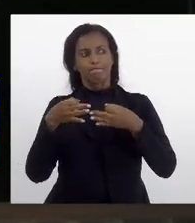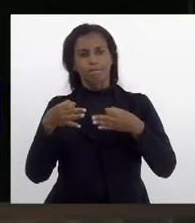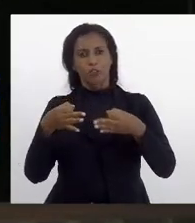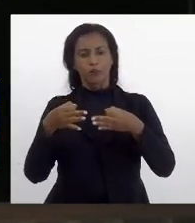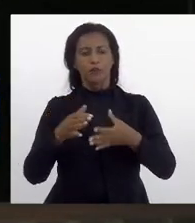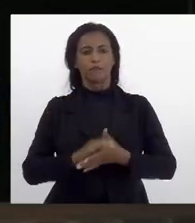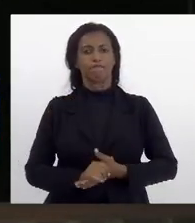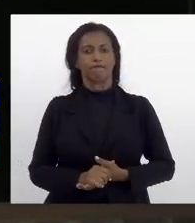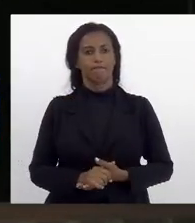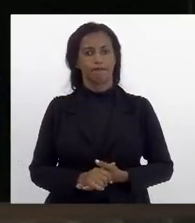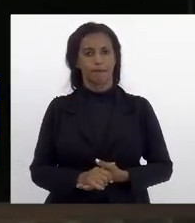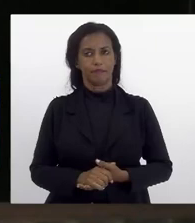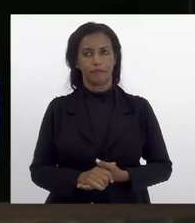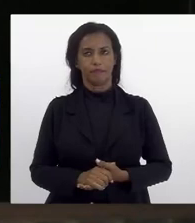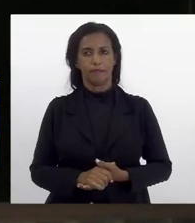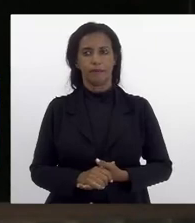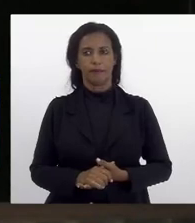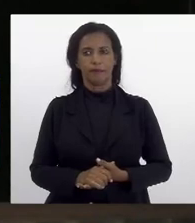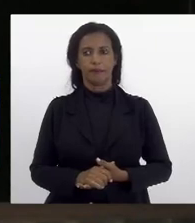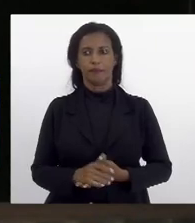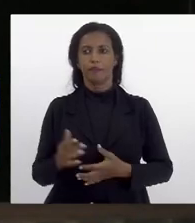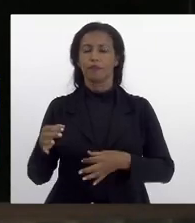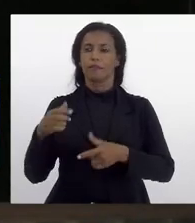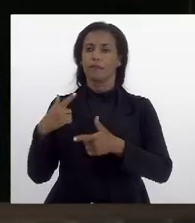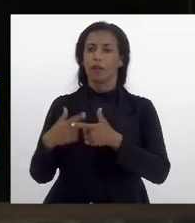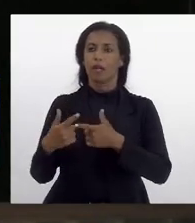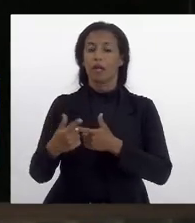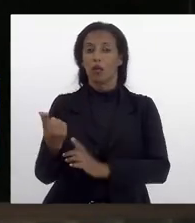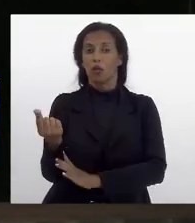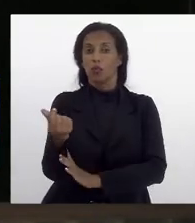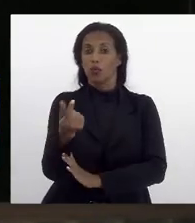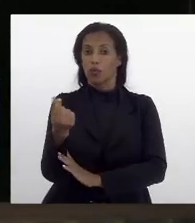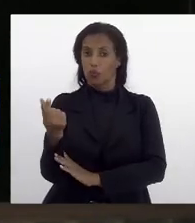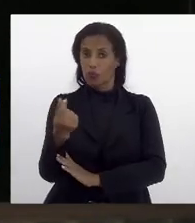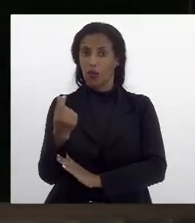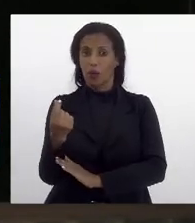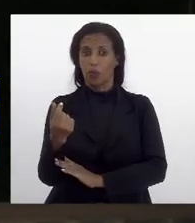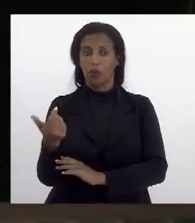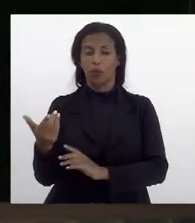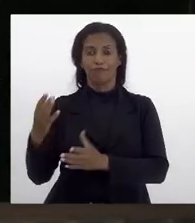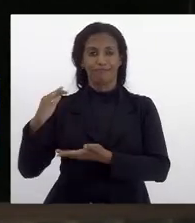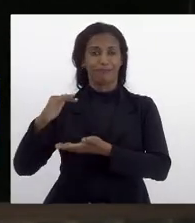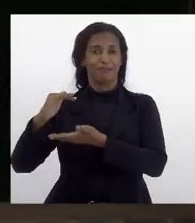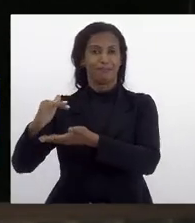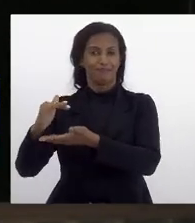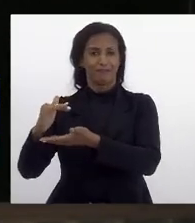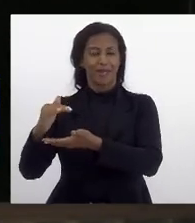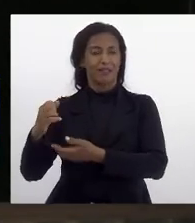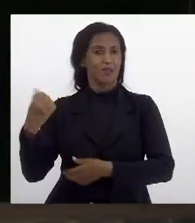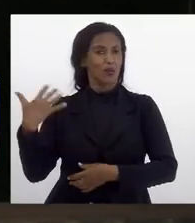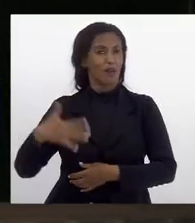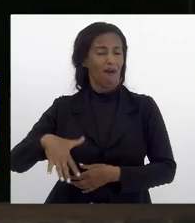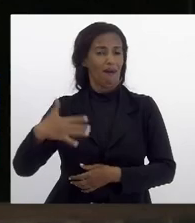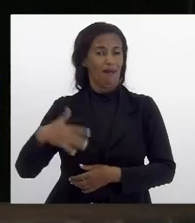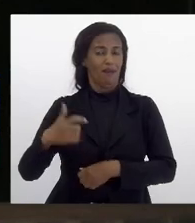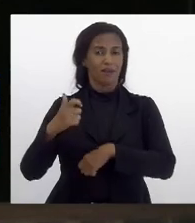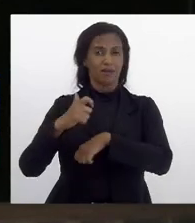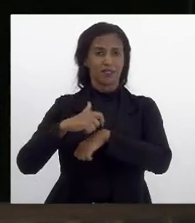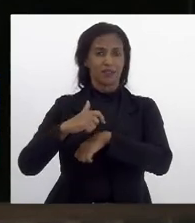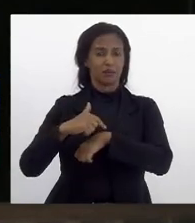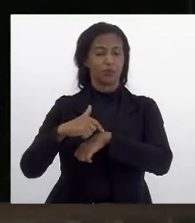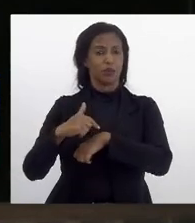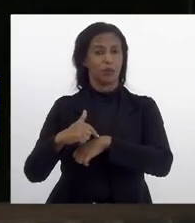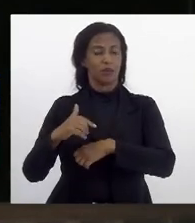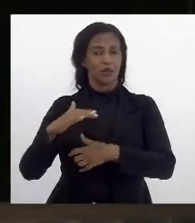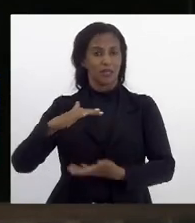a atenção para a situação do preço dos absorventes que são caros nesse momento em que